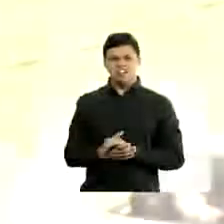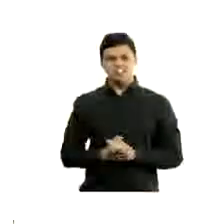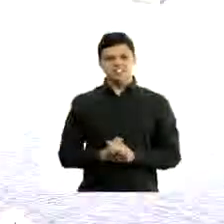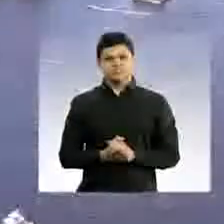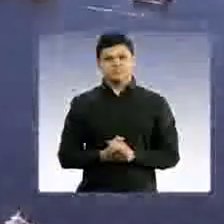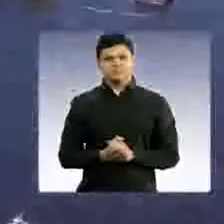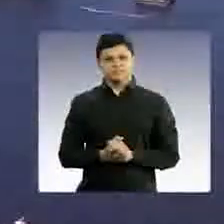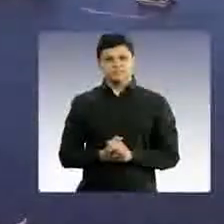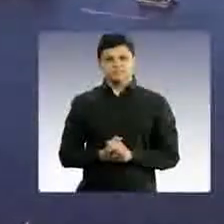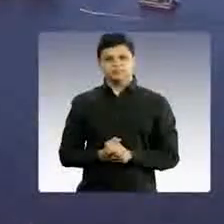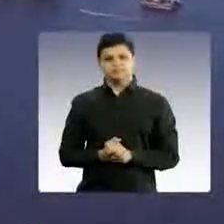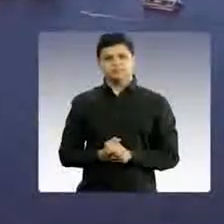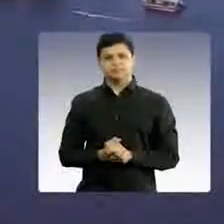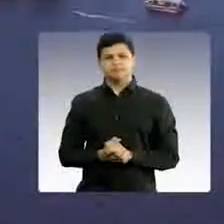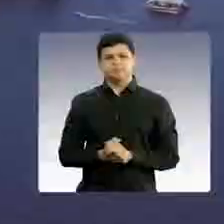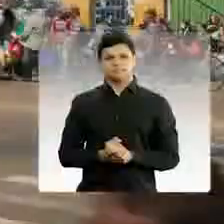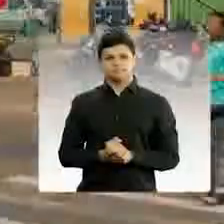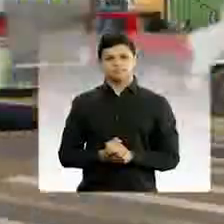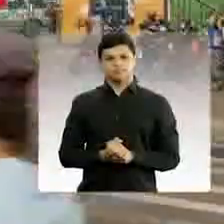e sair, cara.